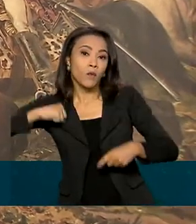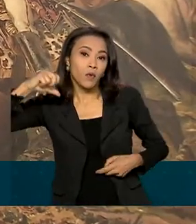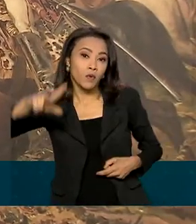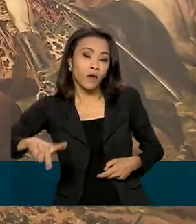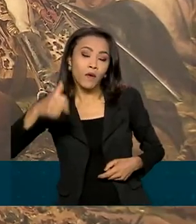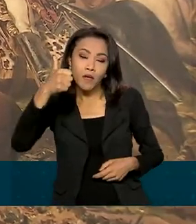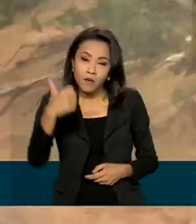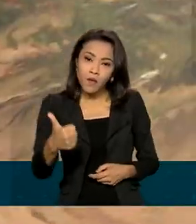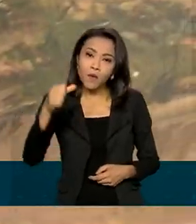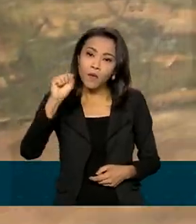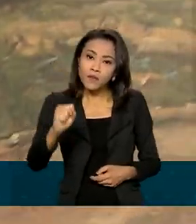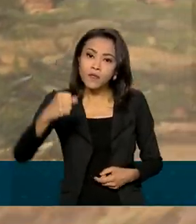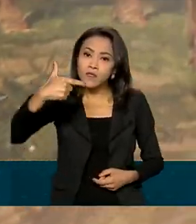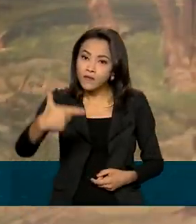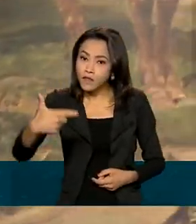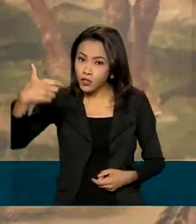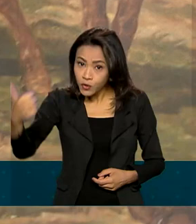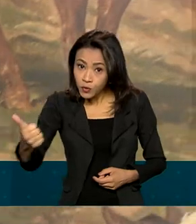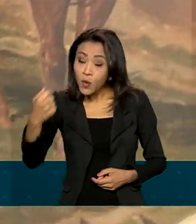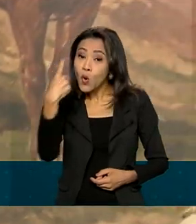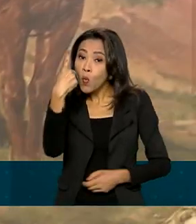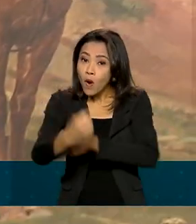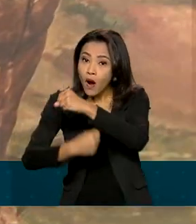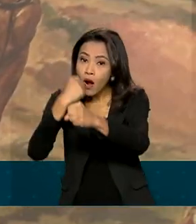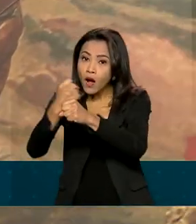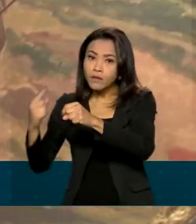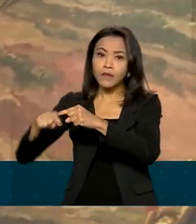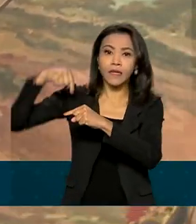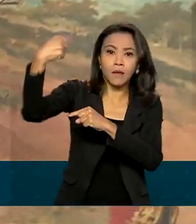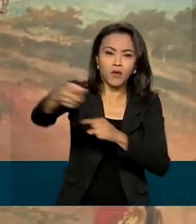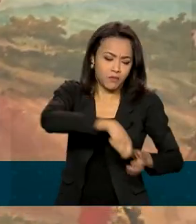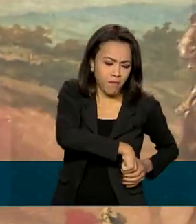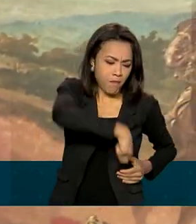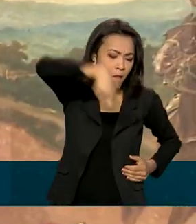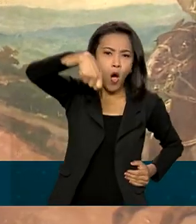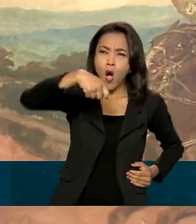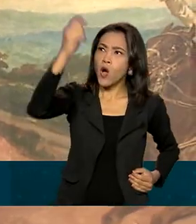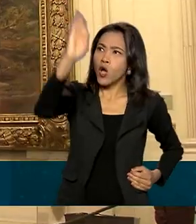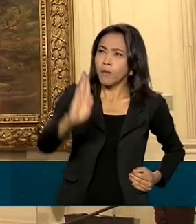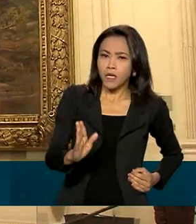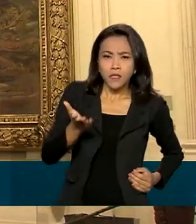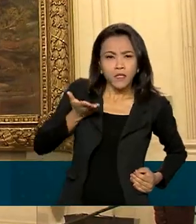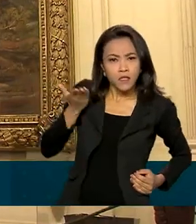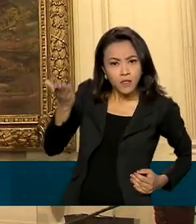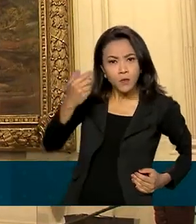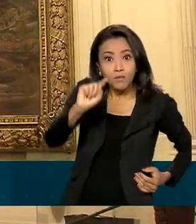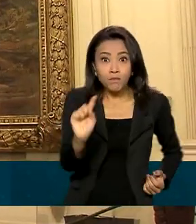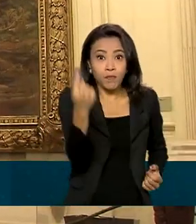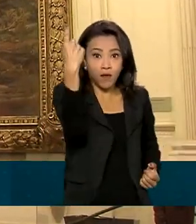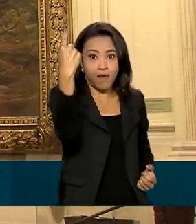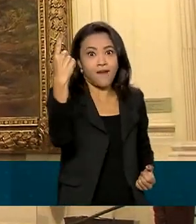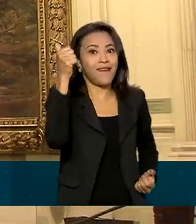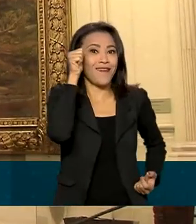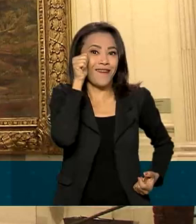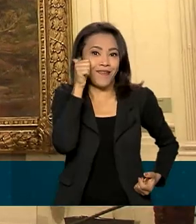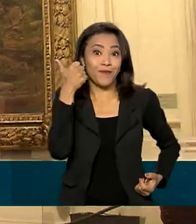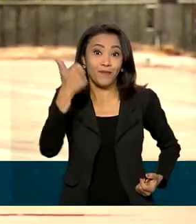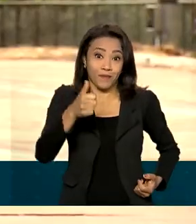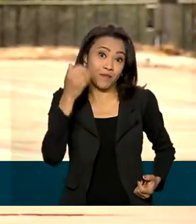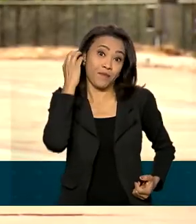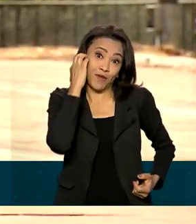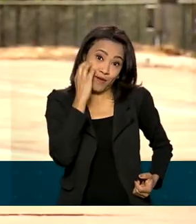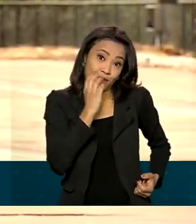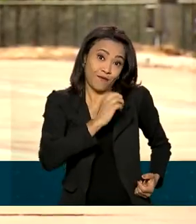1821. Um ano depois, proclamou a independência, tornando-se o primeiro imperador do Brasil.